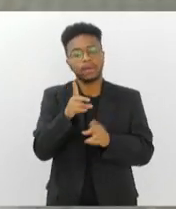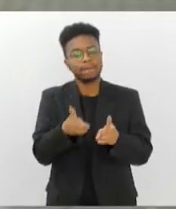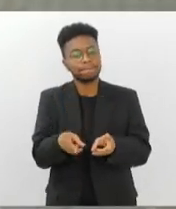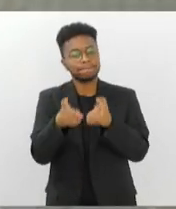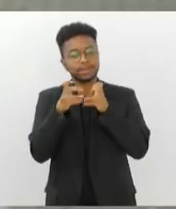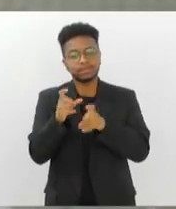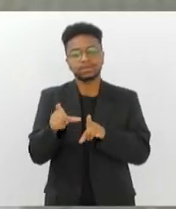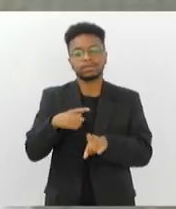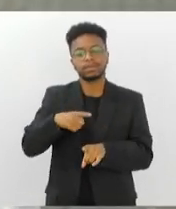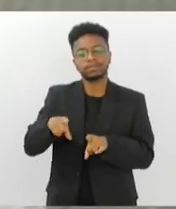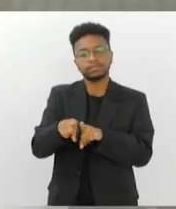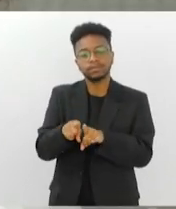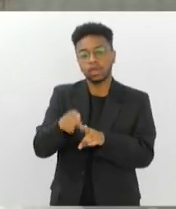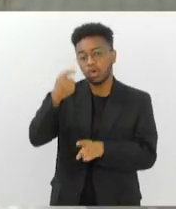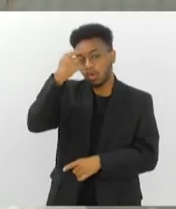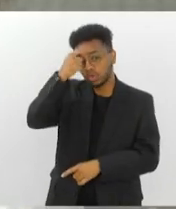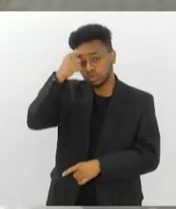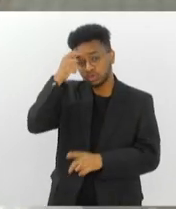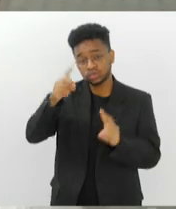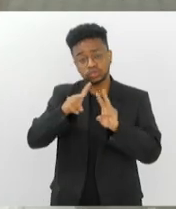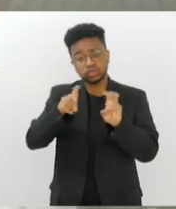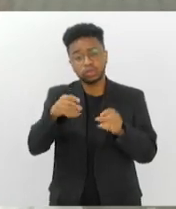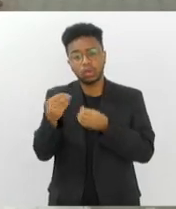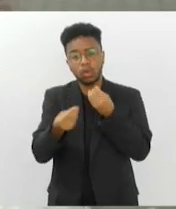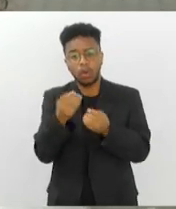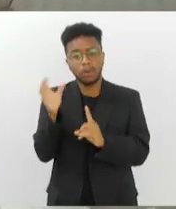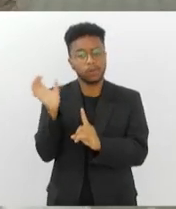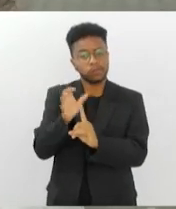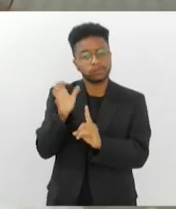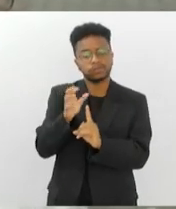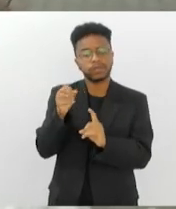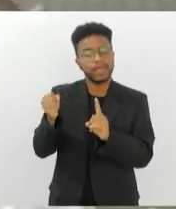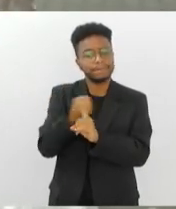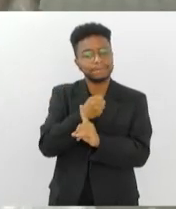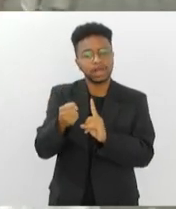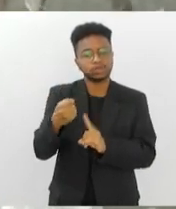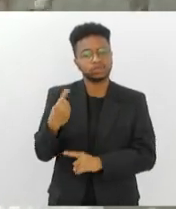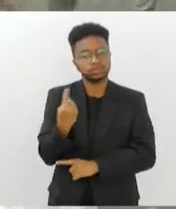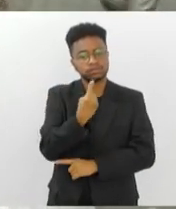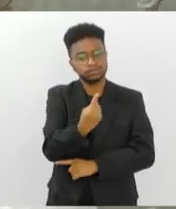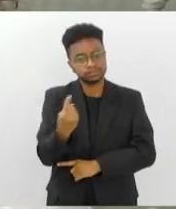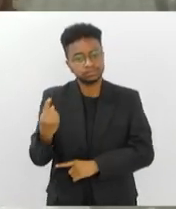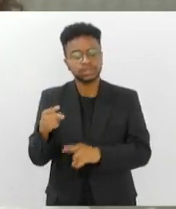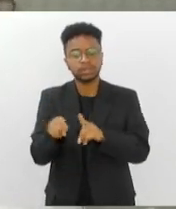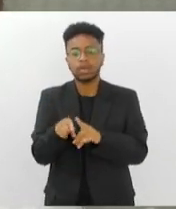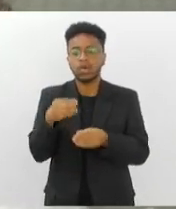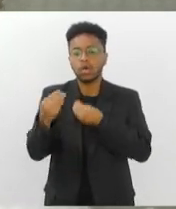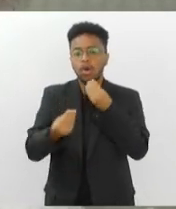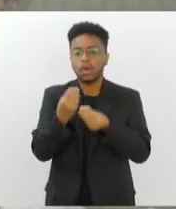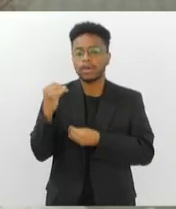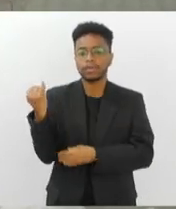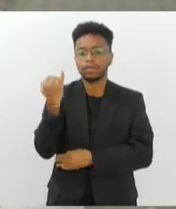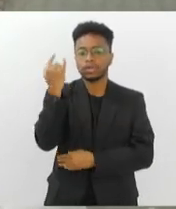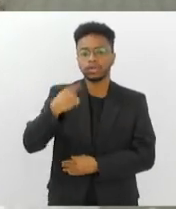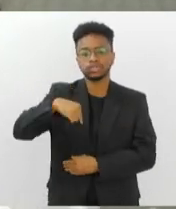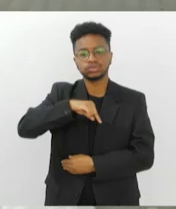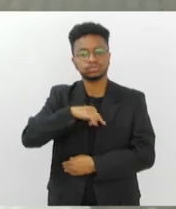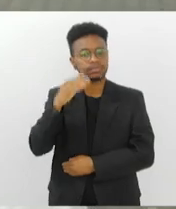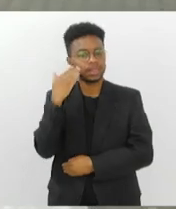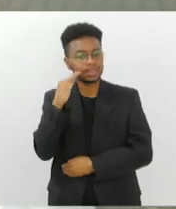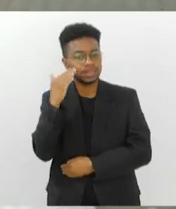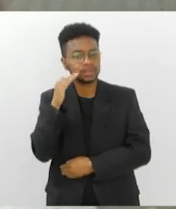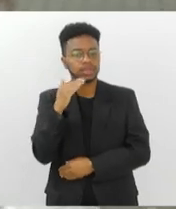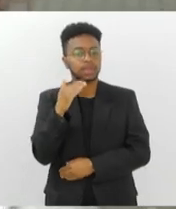tomar consciência sobre não só os seus impactos individuais, mas também sobre a importância da gente reconhecer